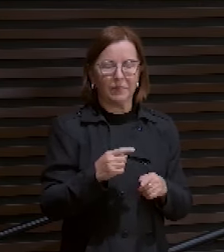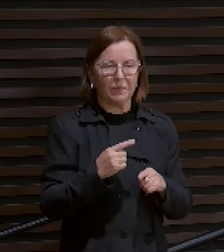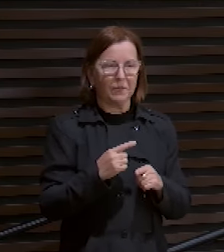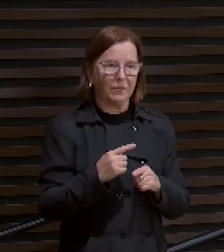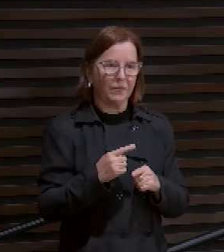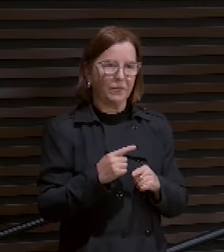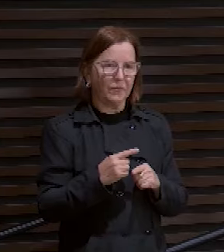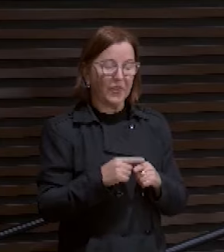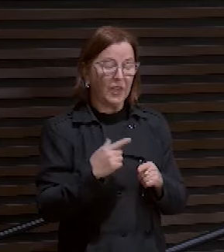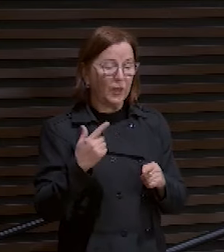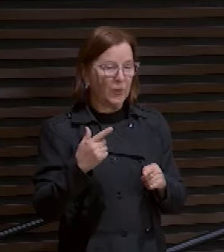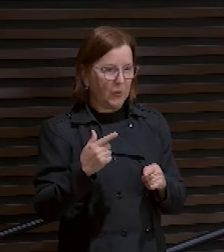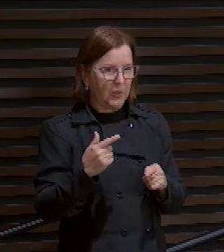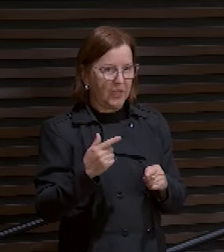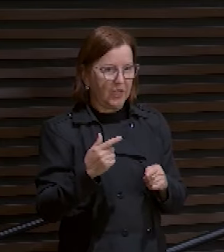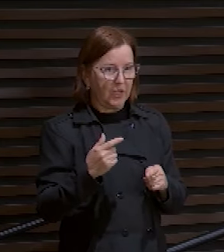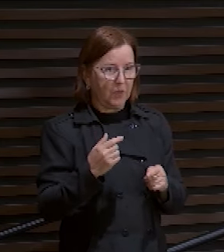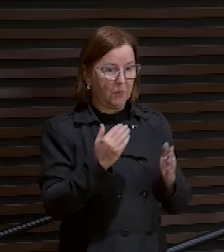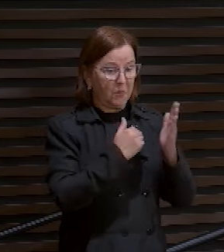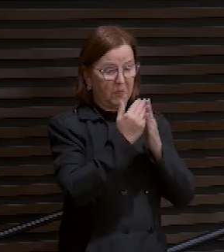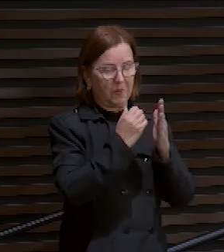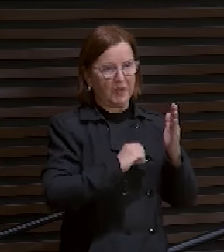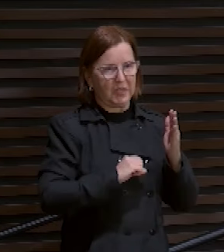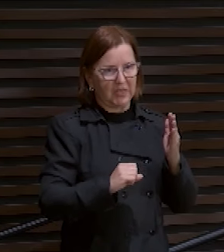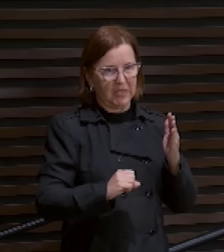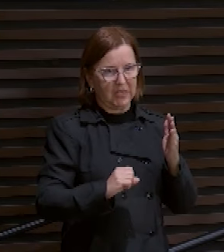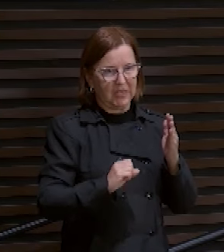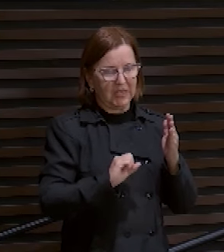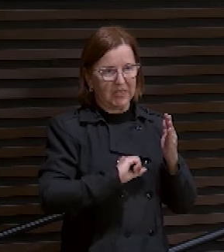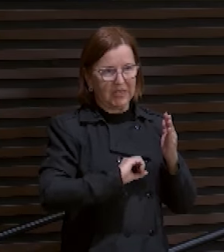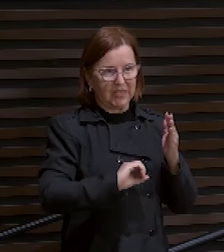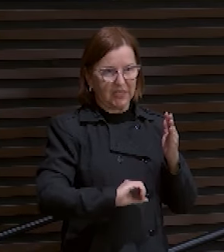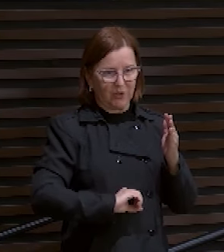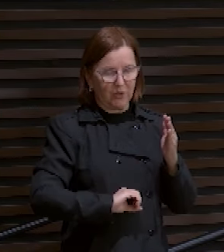que não possa compadecer-se das nossas fraquezas.